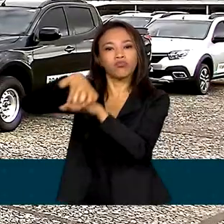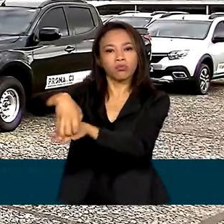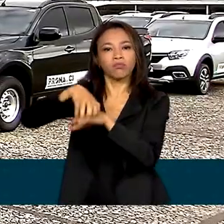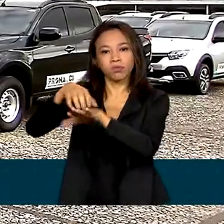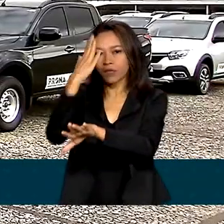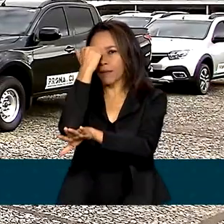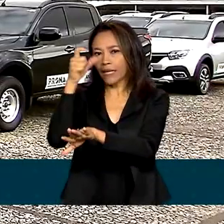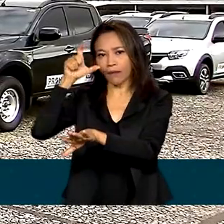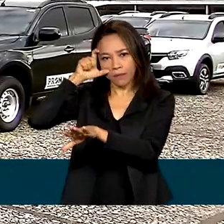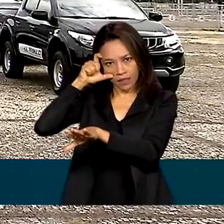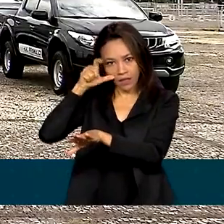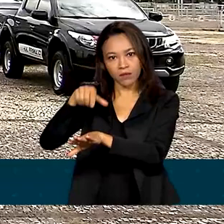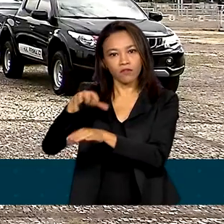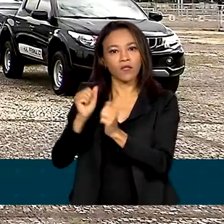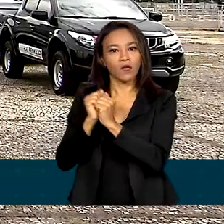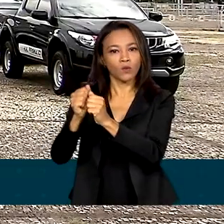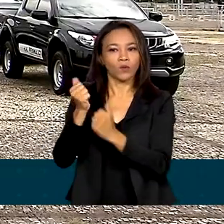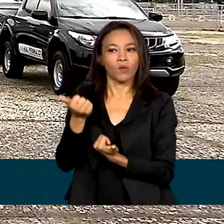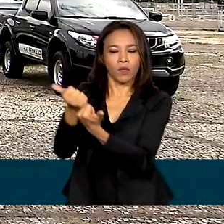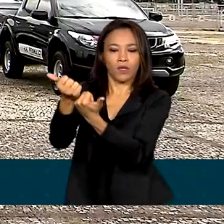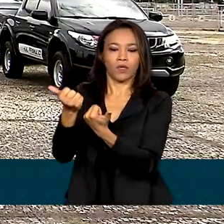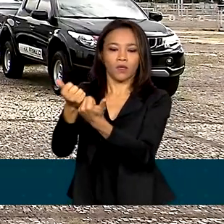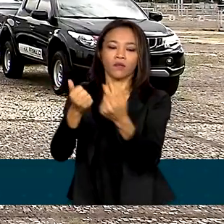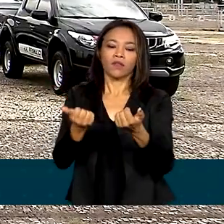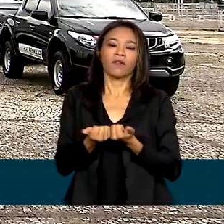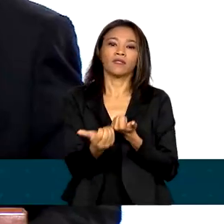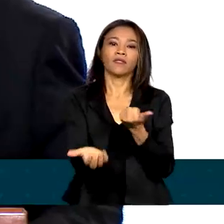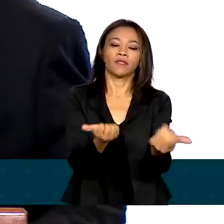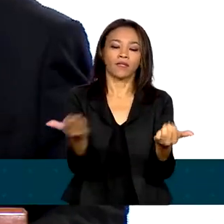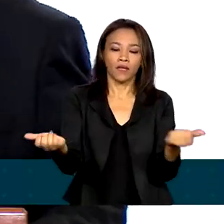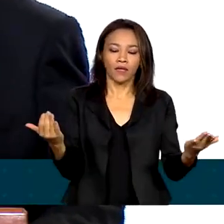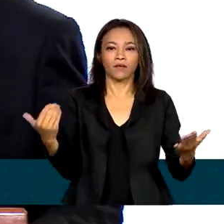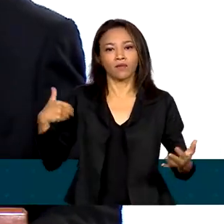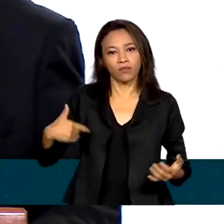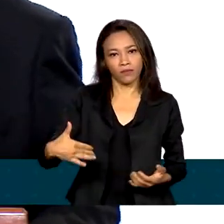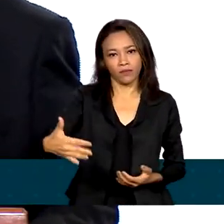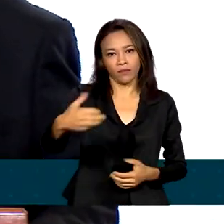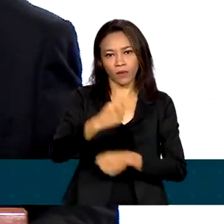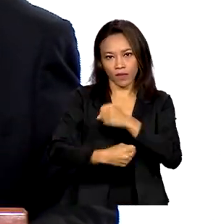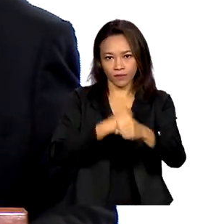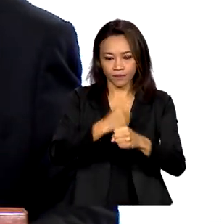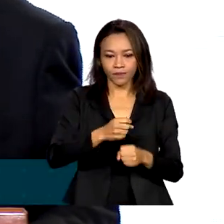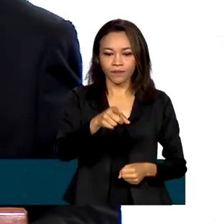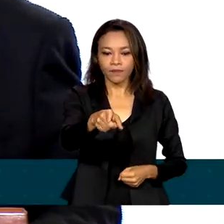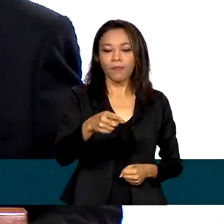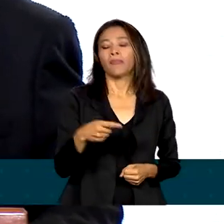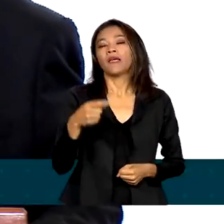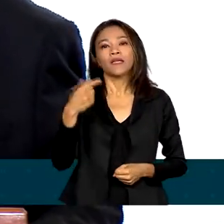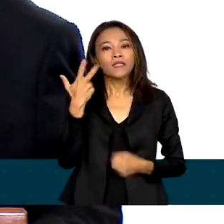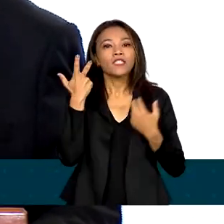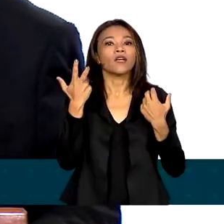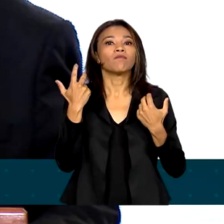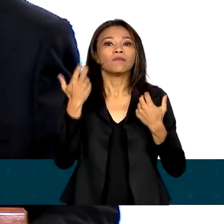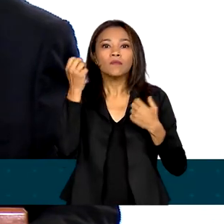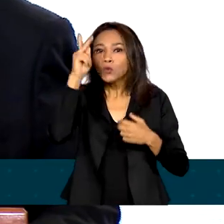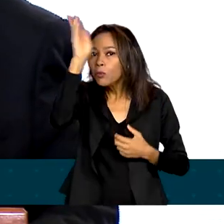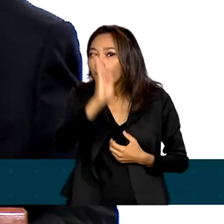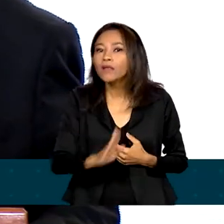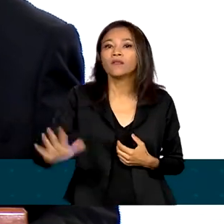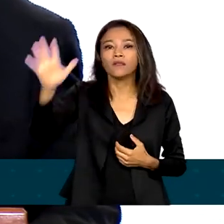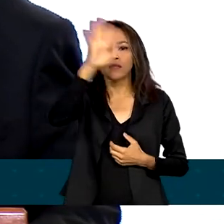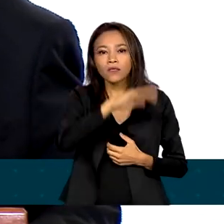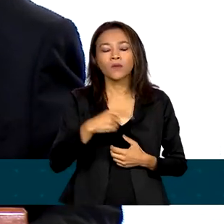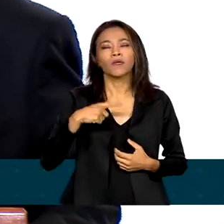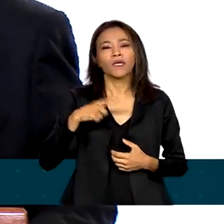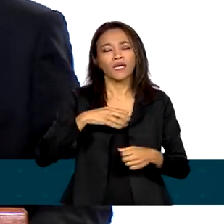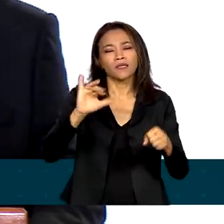serão 500 veículos entregues ao longo do ano. Nós queremos que elas virem uma prática nacional, porque elas permitem que as